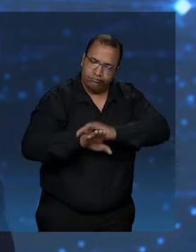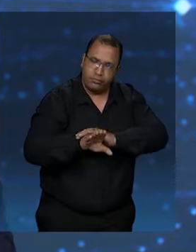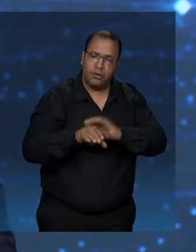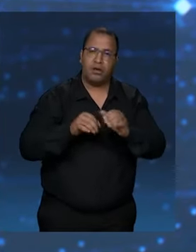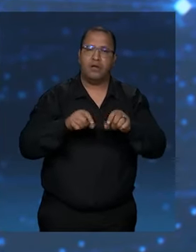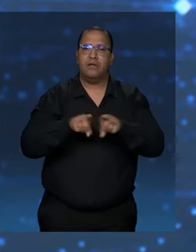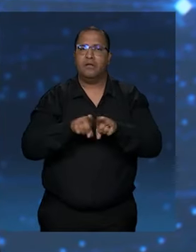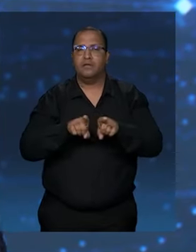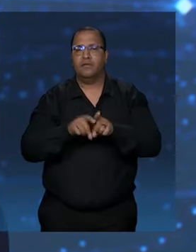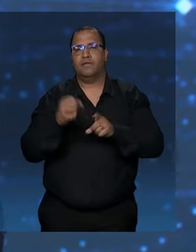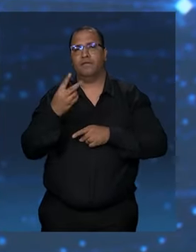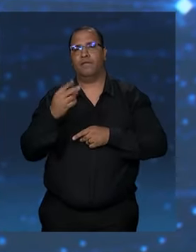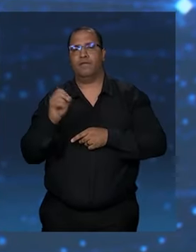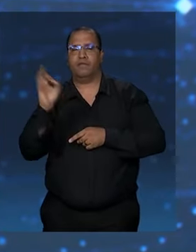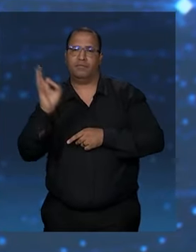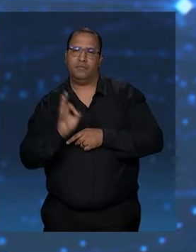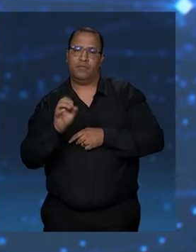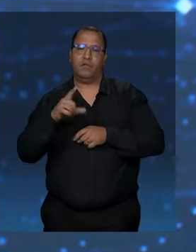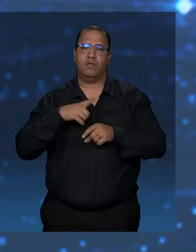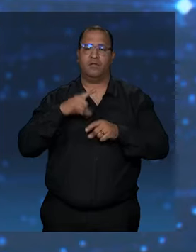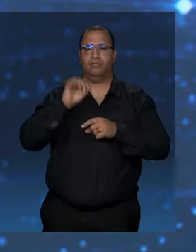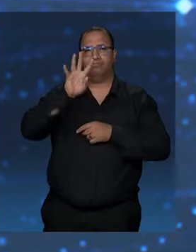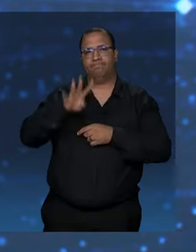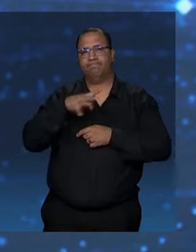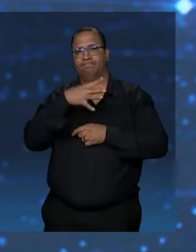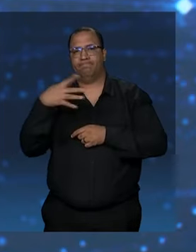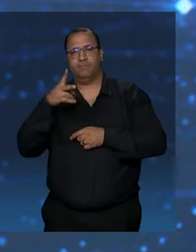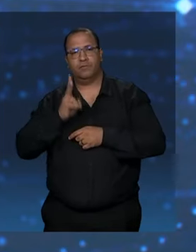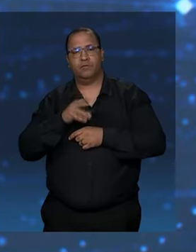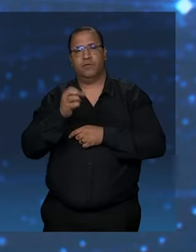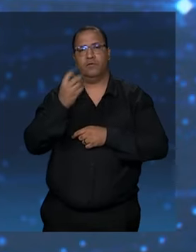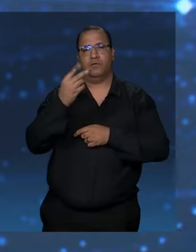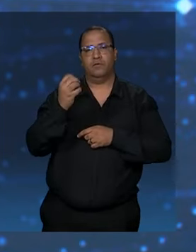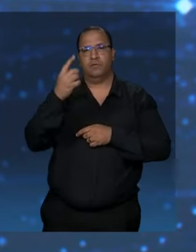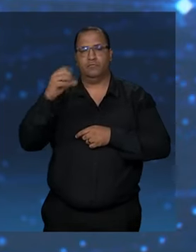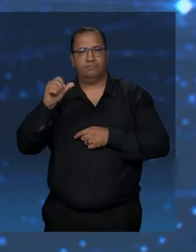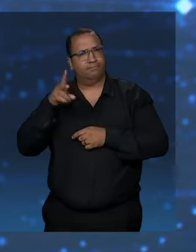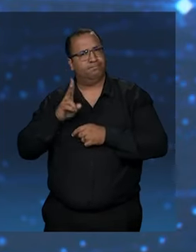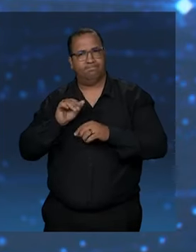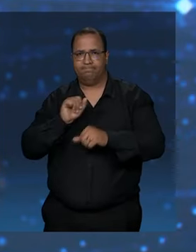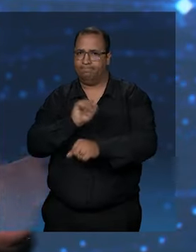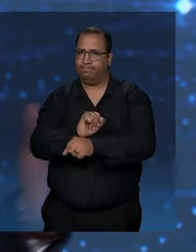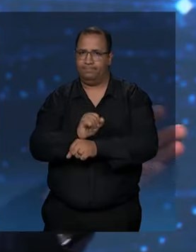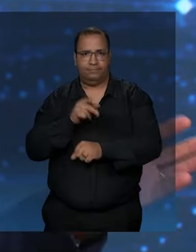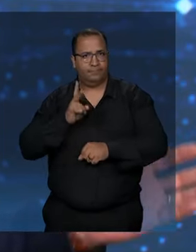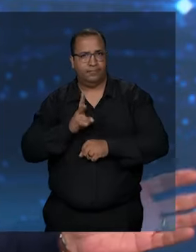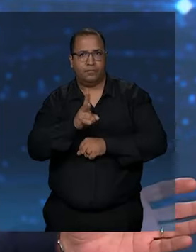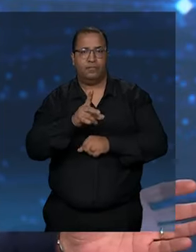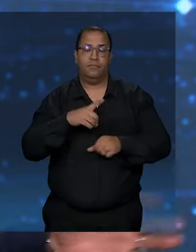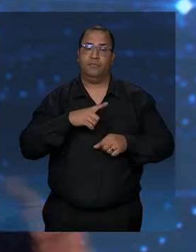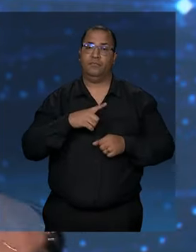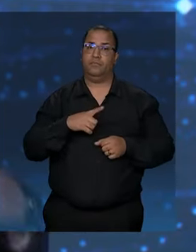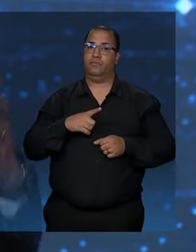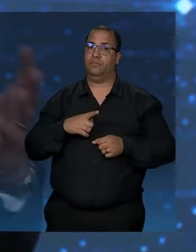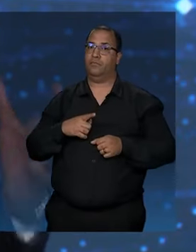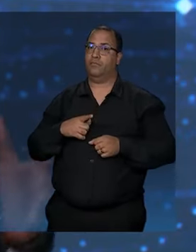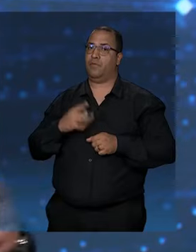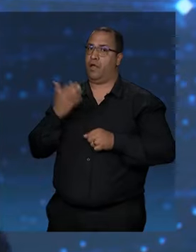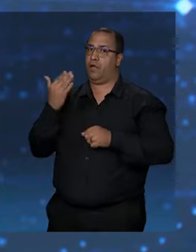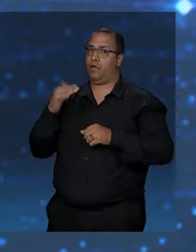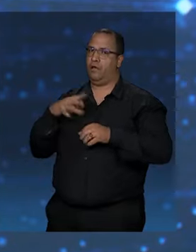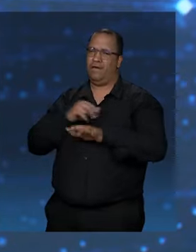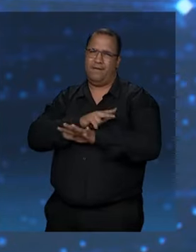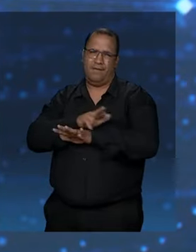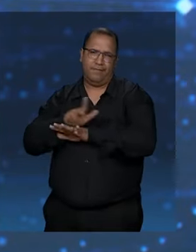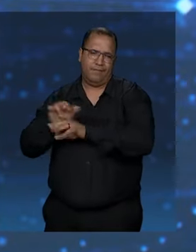desconto ainda de 20%. E a tabela é a tabela mantida de 2019. É lógico, gente. Não tem muito tempo. São vários